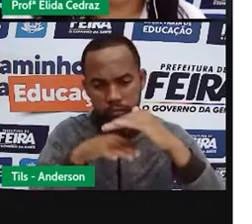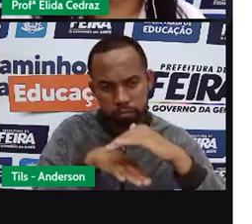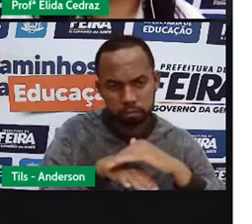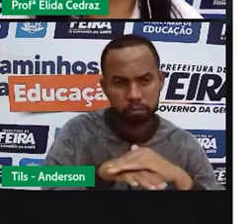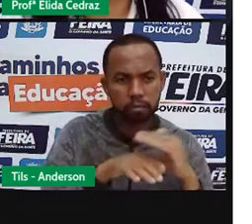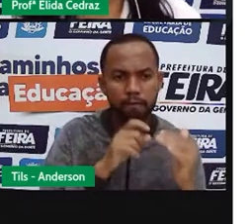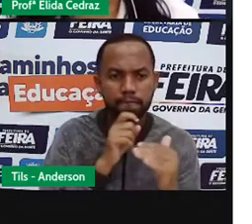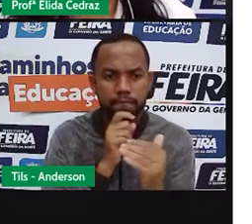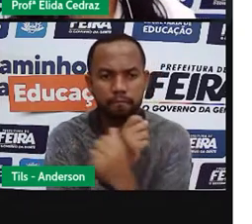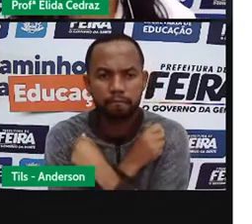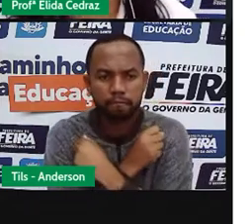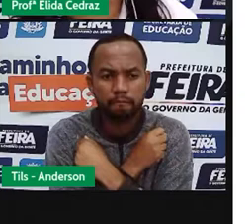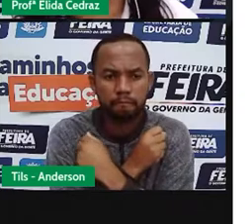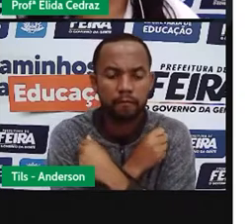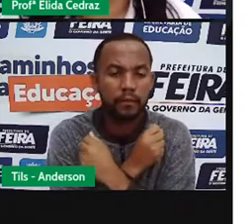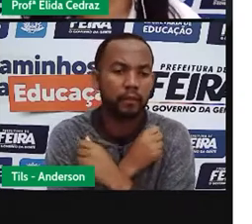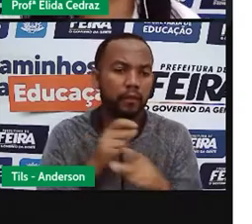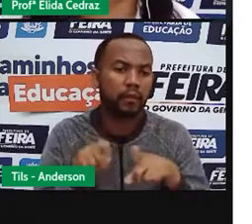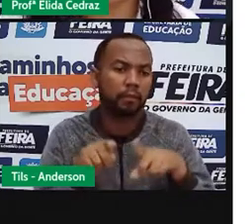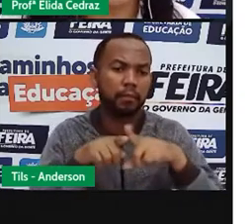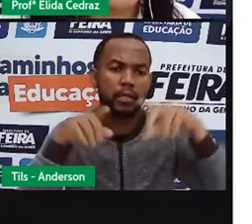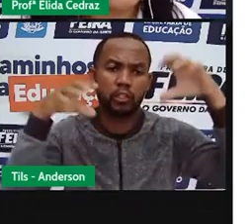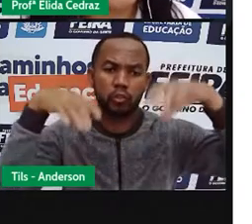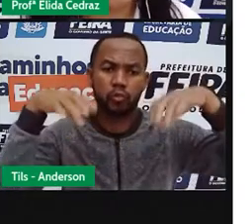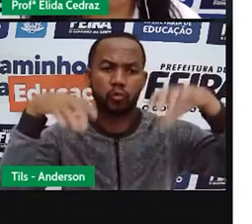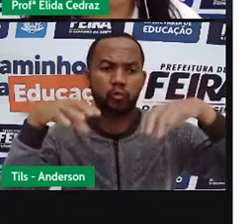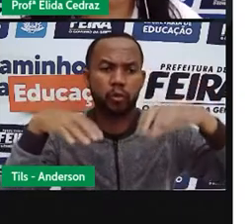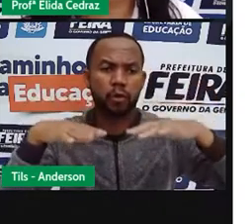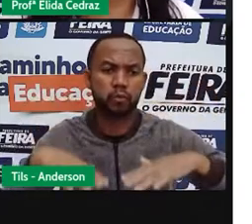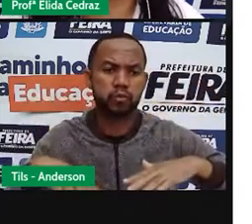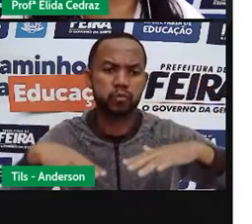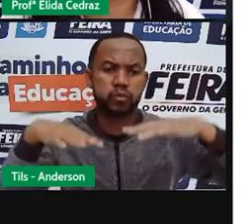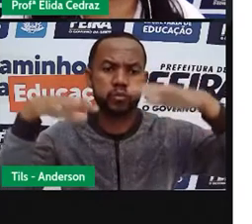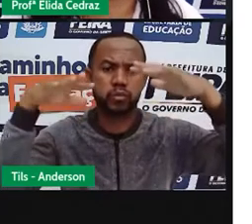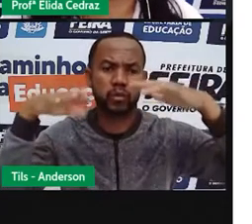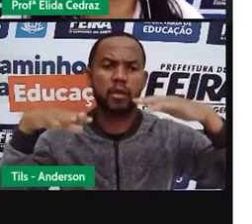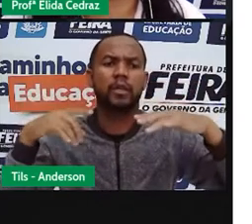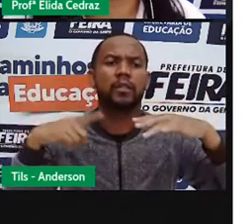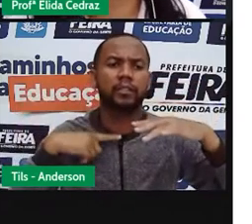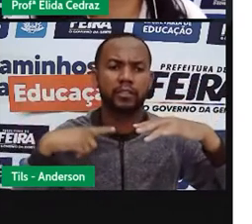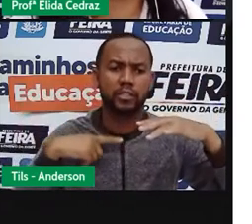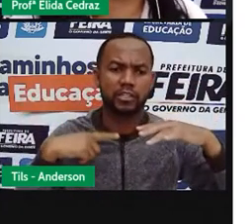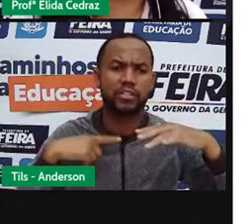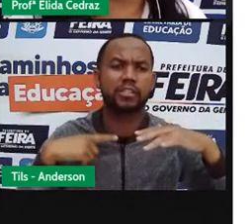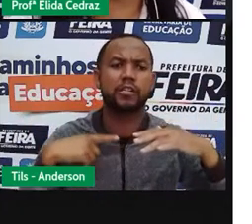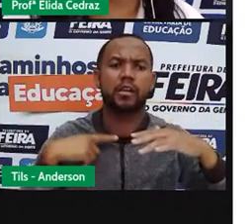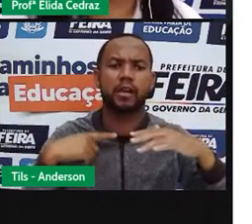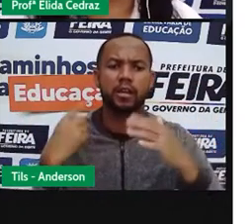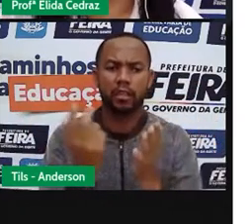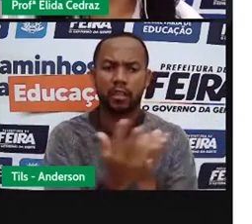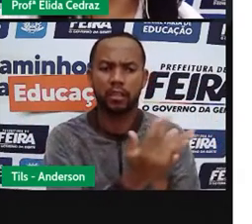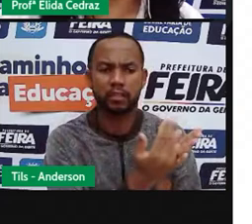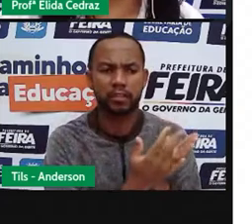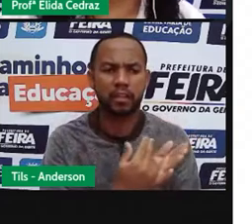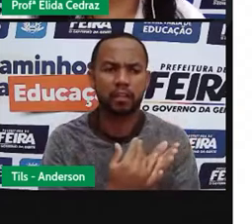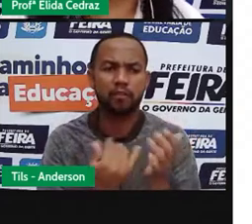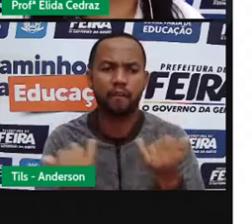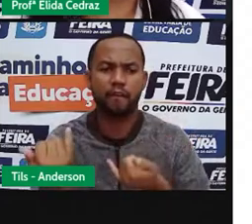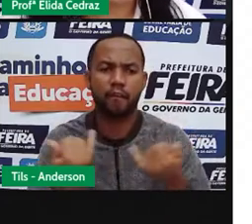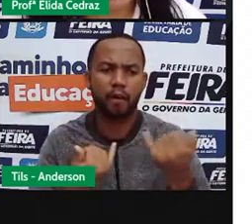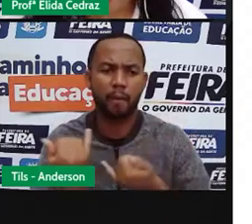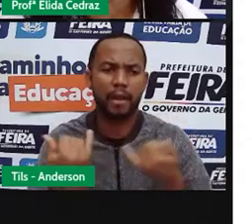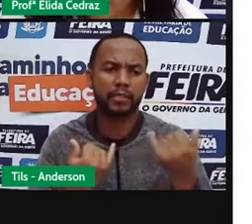inverno ou de enchente. Todas essas informações que estavam em formas de desenhos nas